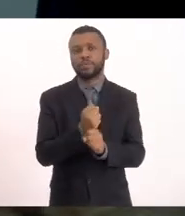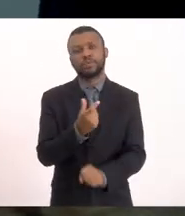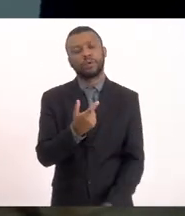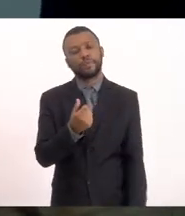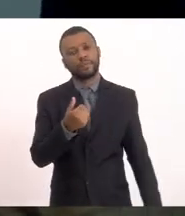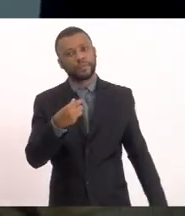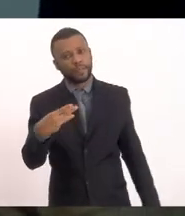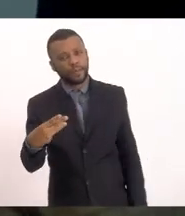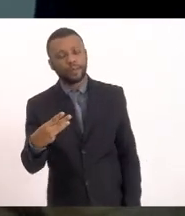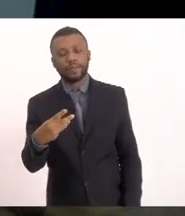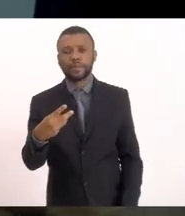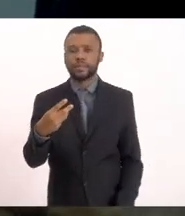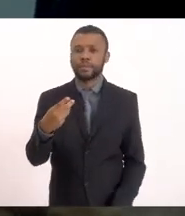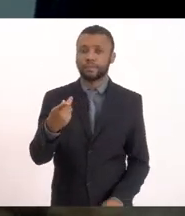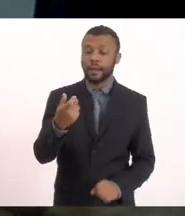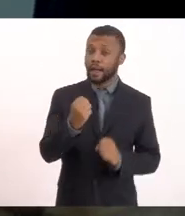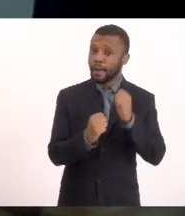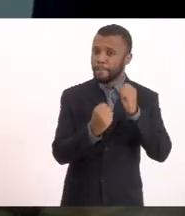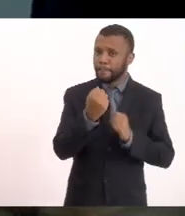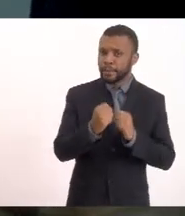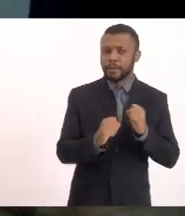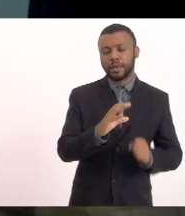Carioca Nós estamos fazendo